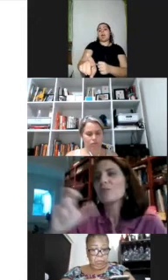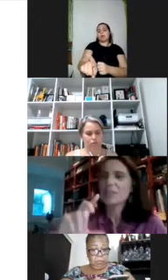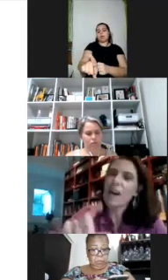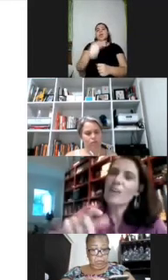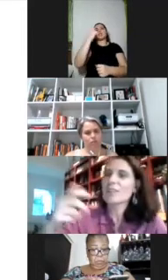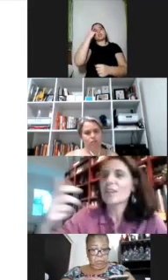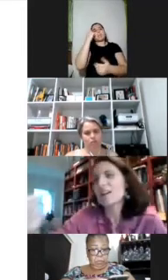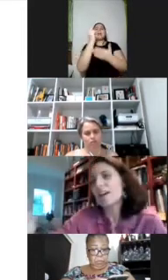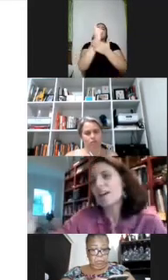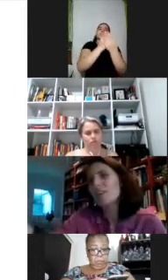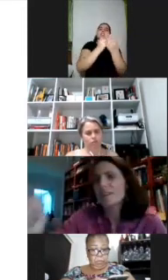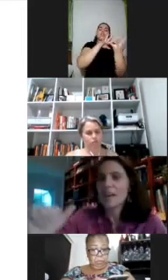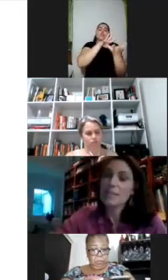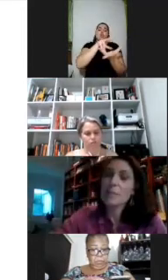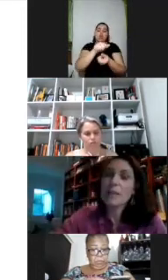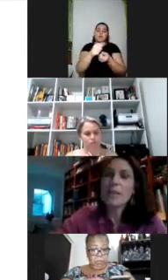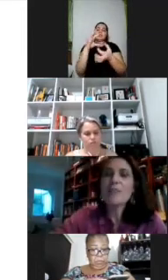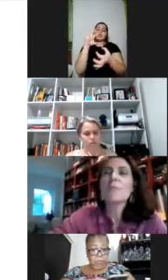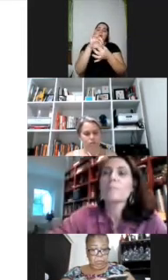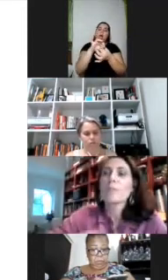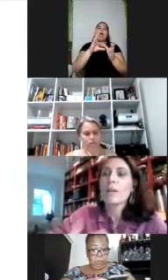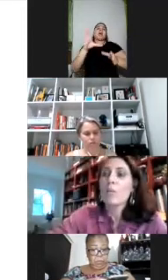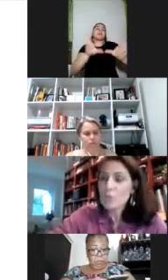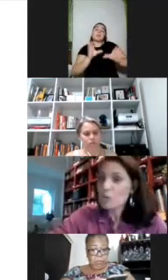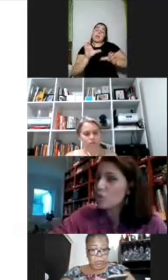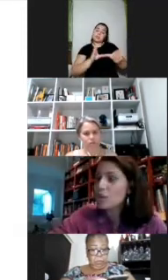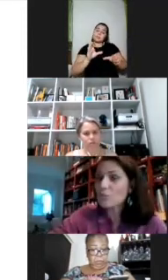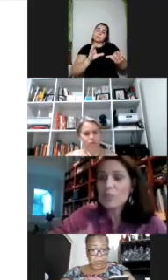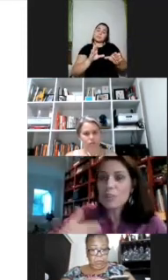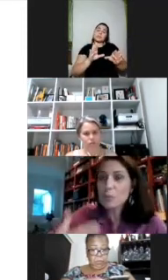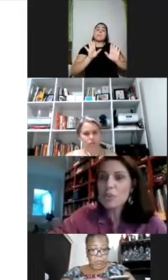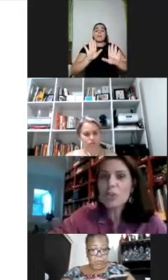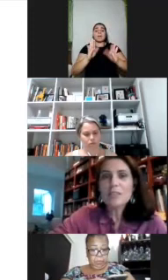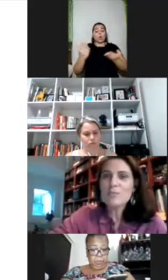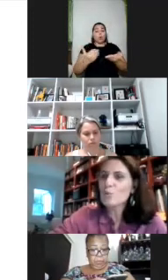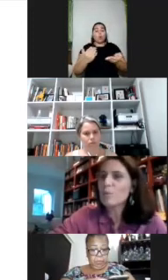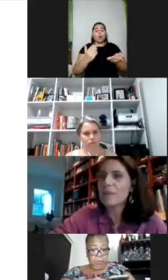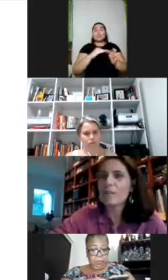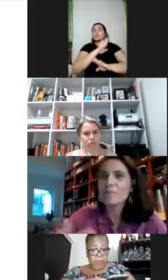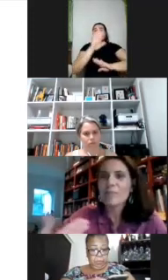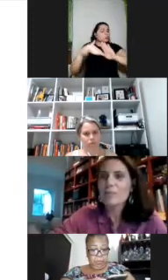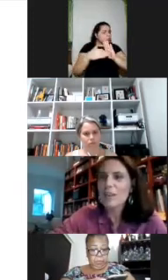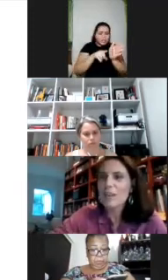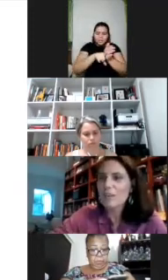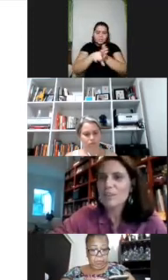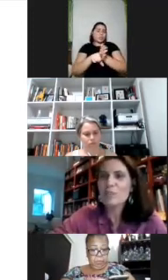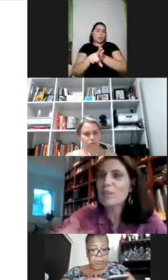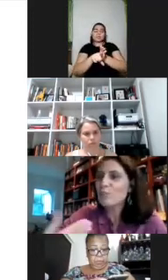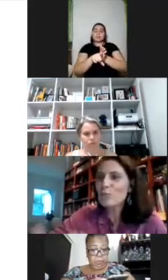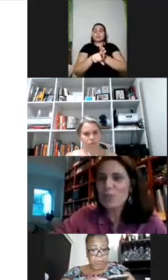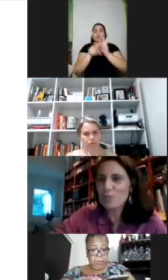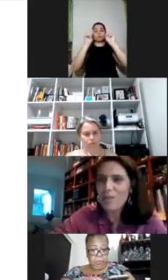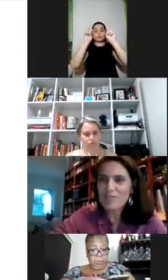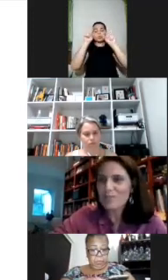desenho universal que está ligado à acessibilidade hoje em dia todas as pesquisas sobre essa